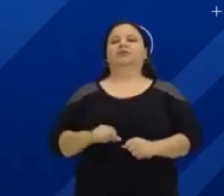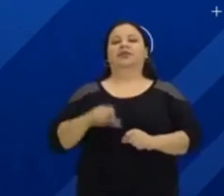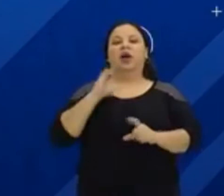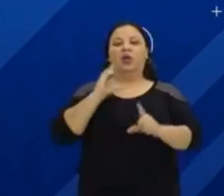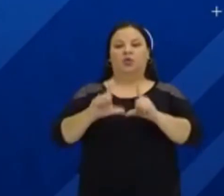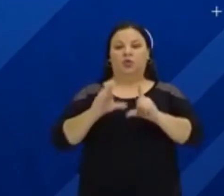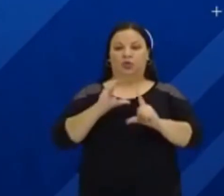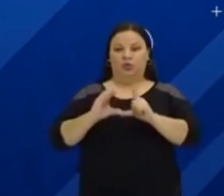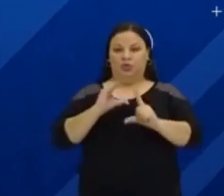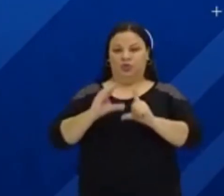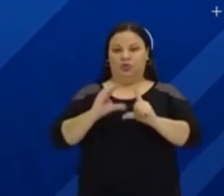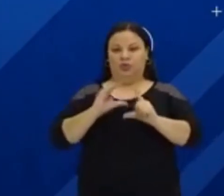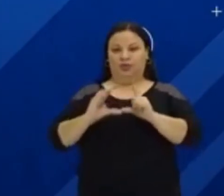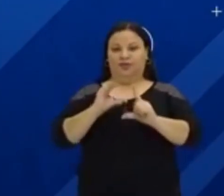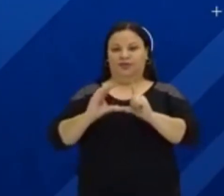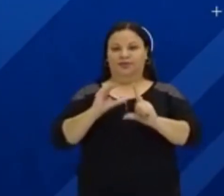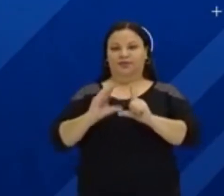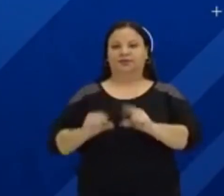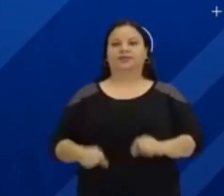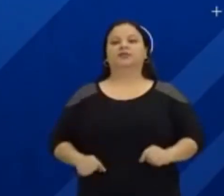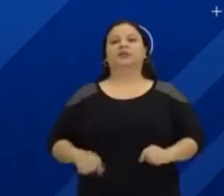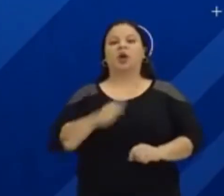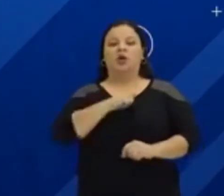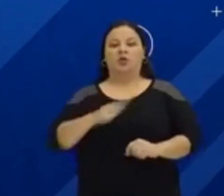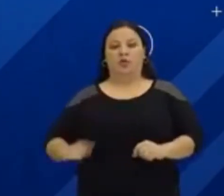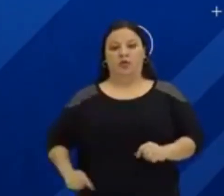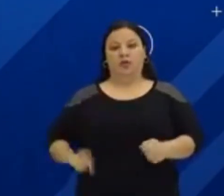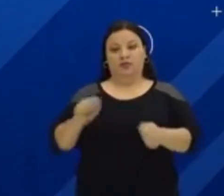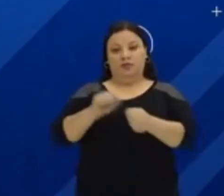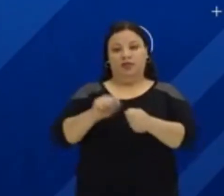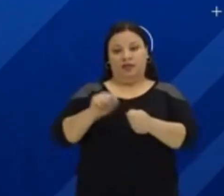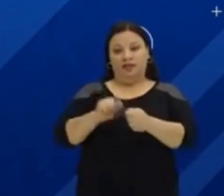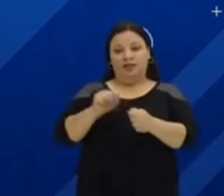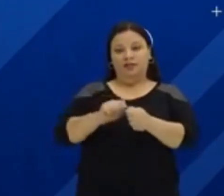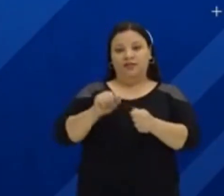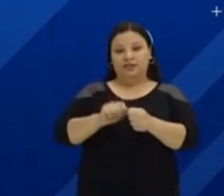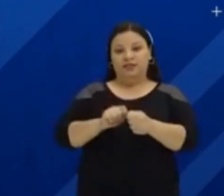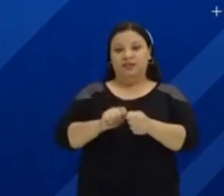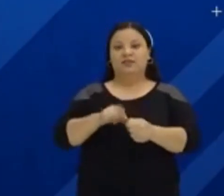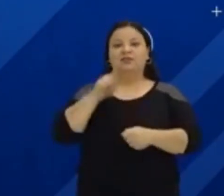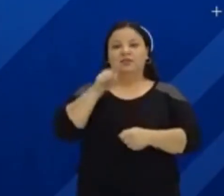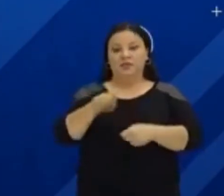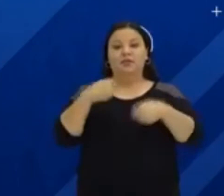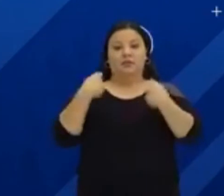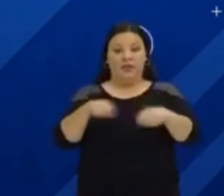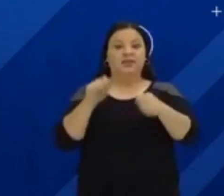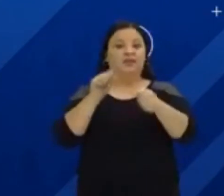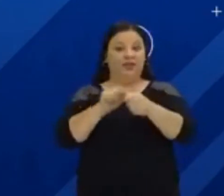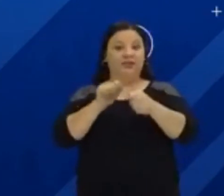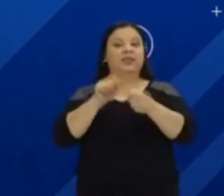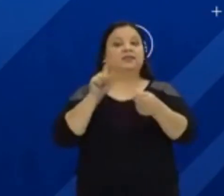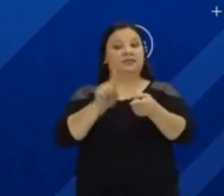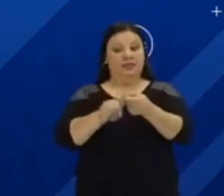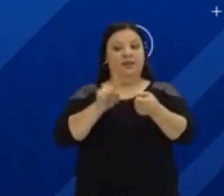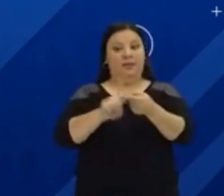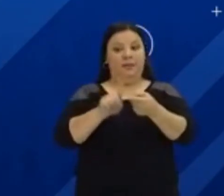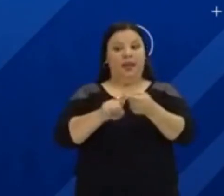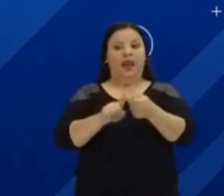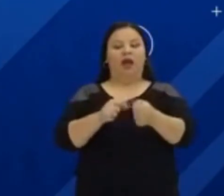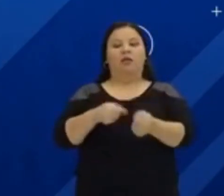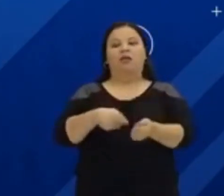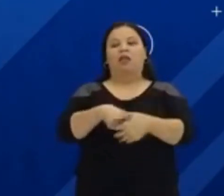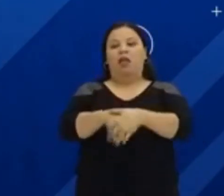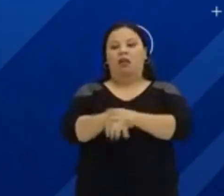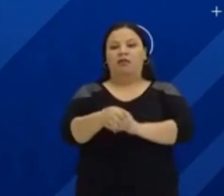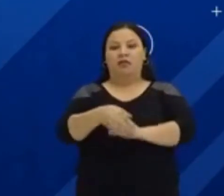do Pará está fazendo a parte dele. Faça você também a sua. Lave bem suas mãos com água e sabão. Utilize